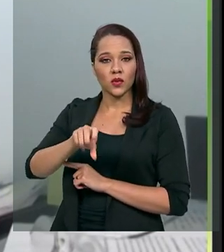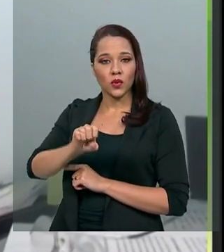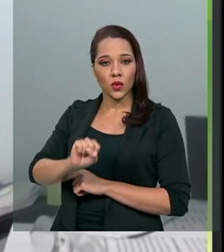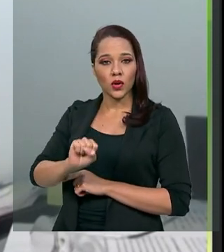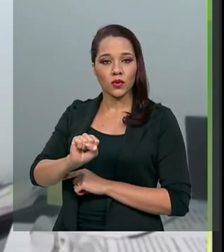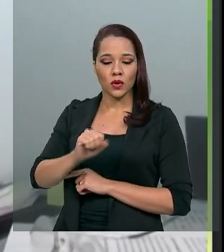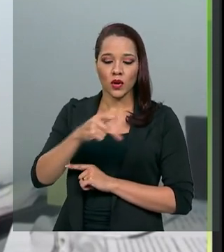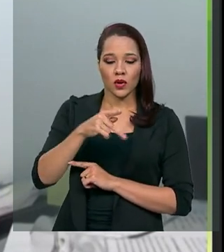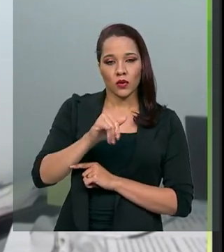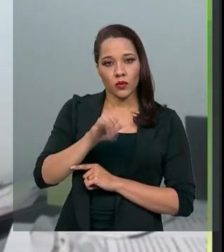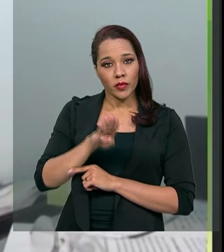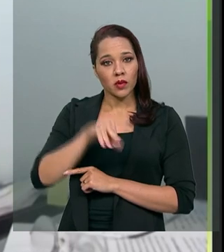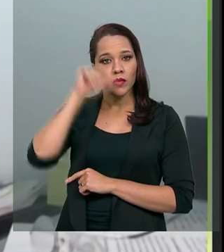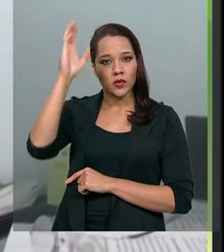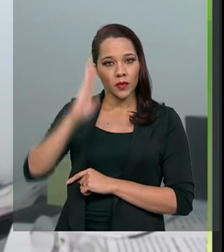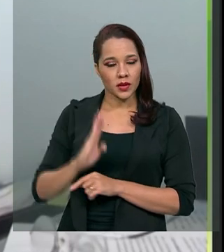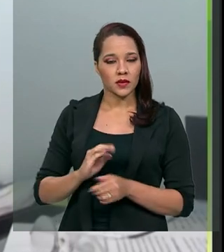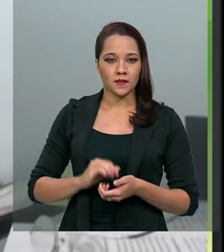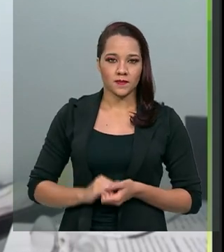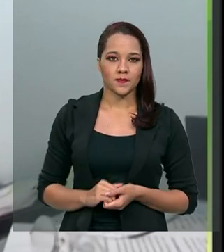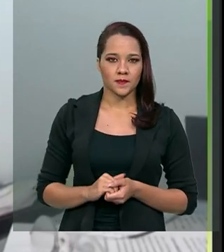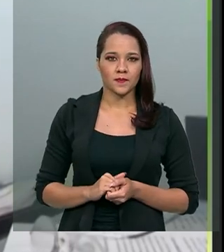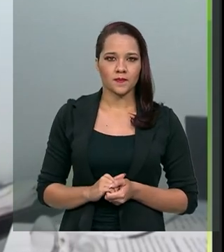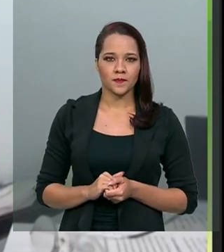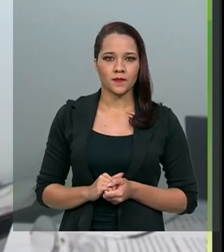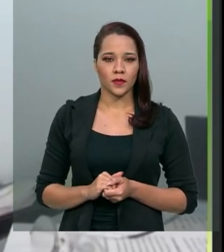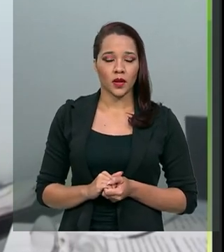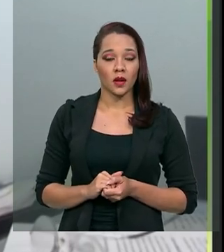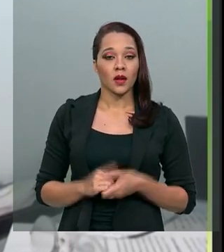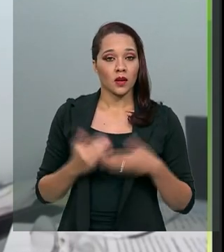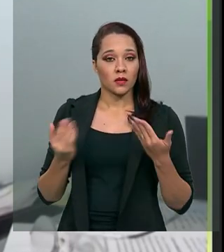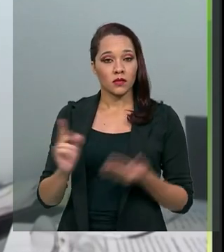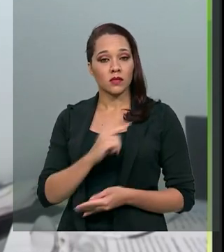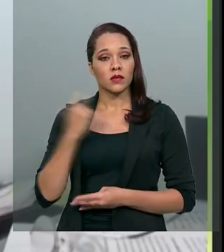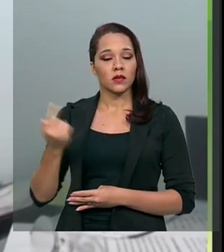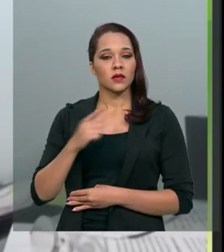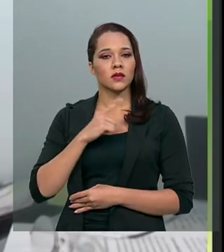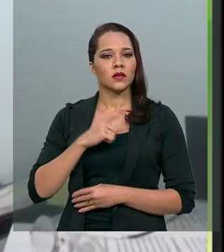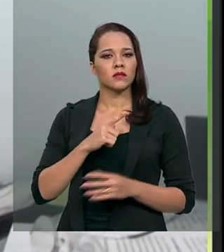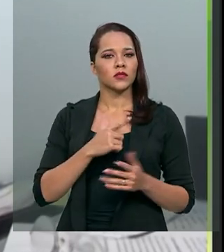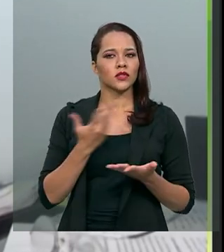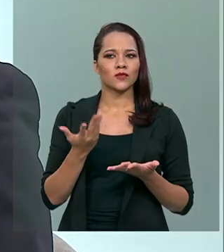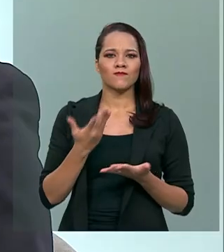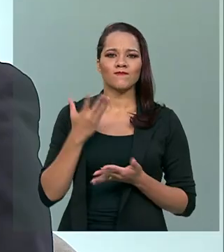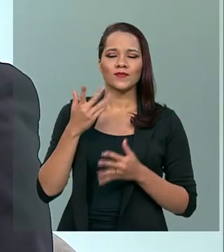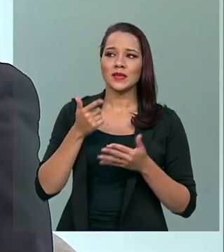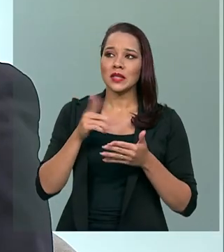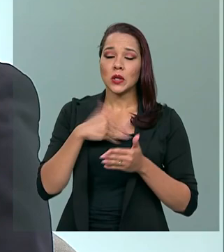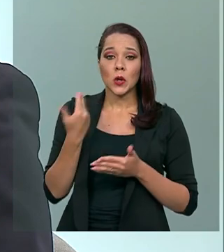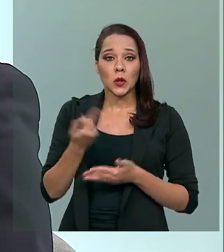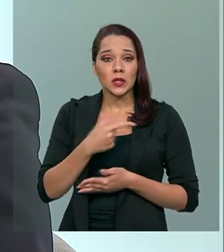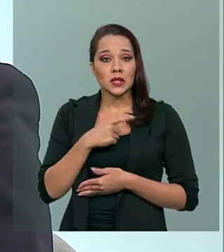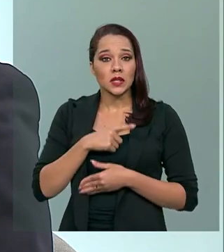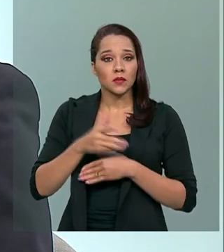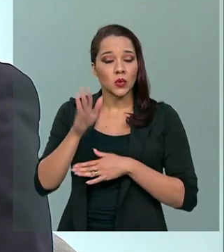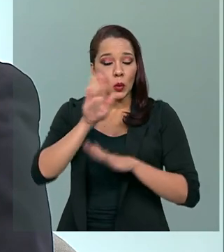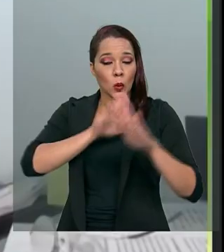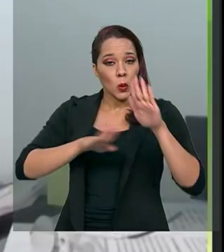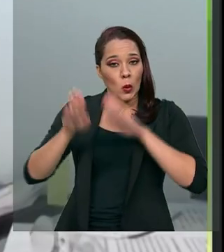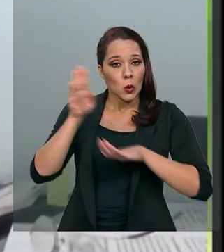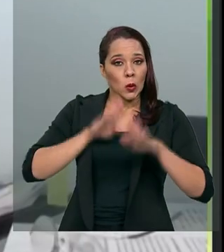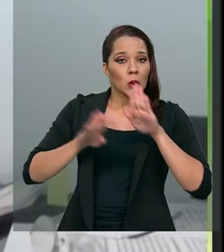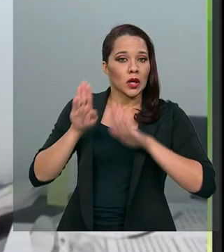PIB brasileiro. E, como tal, nós temos o absoluto cuidado de olhar